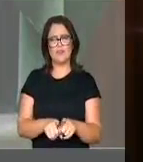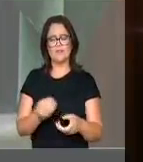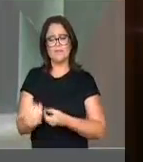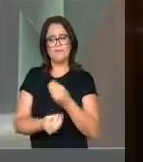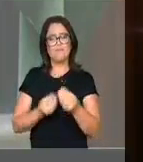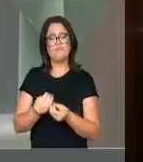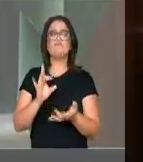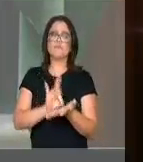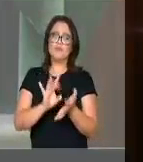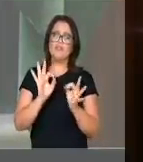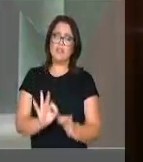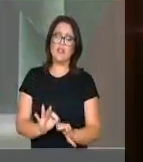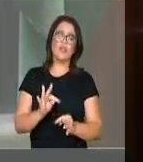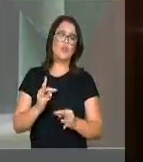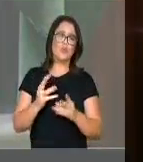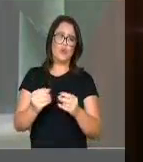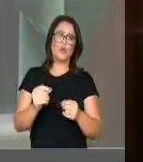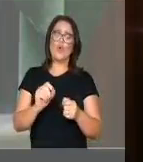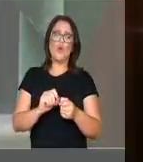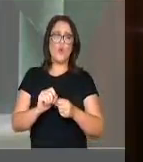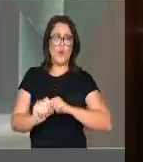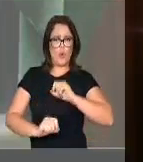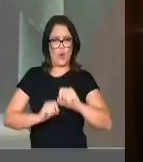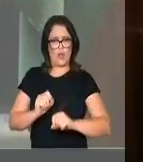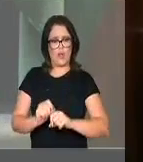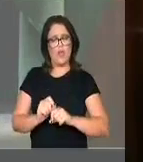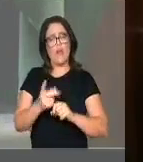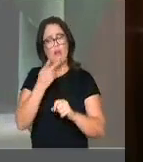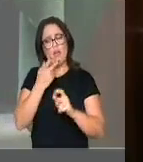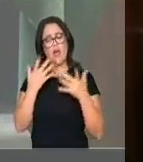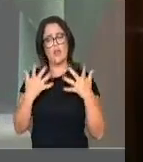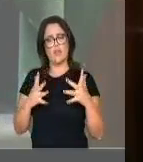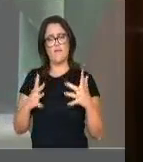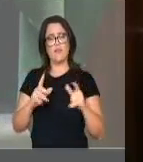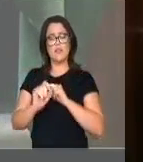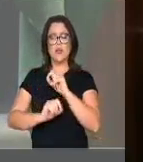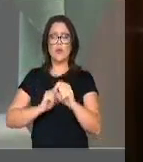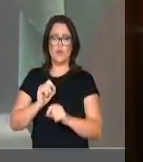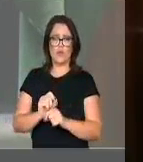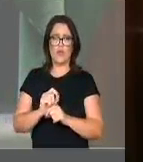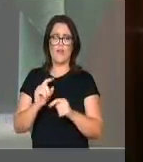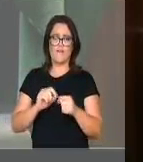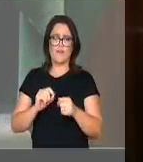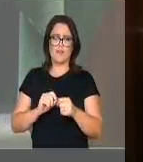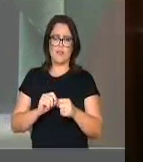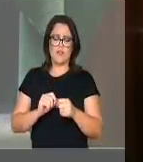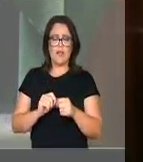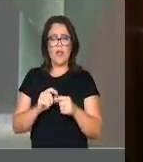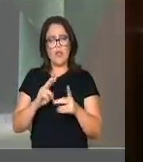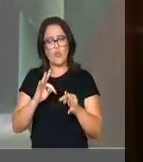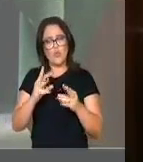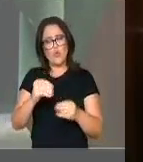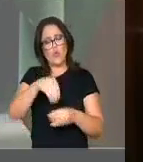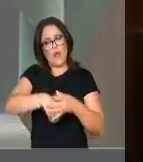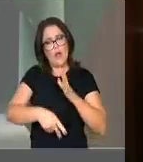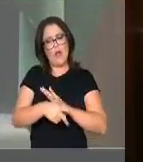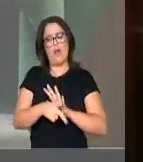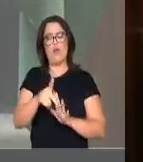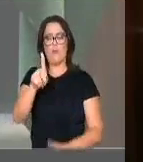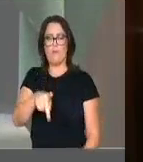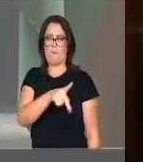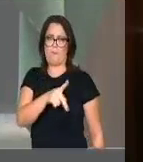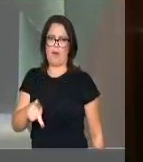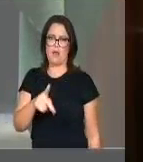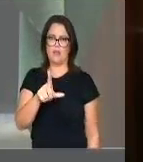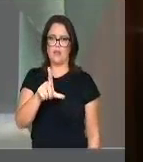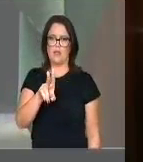divulgação pela importância de cada um. Aniversário de 122 anos da idade do padre Luiz Couto, a